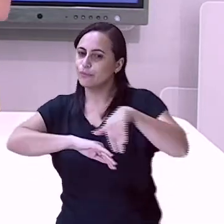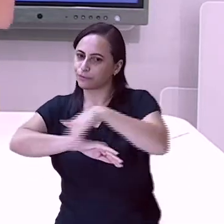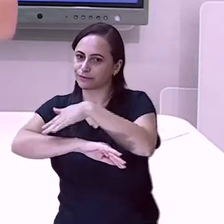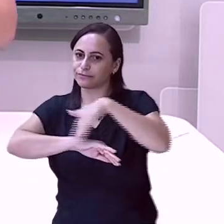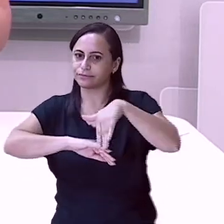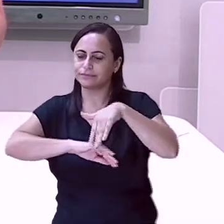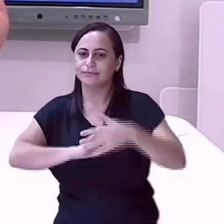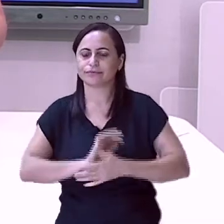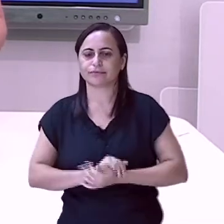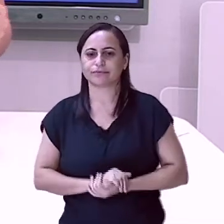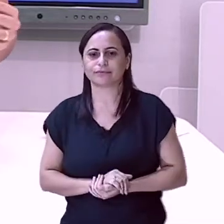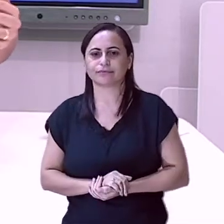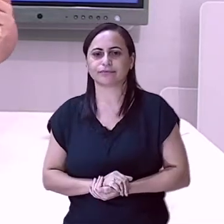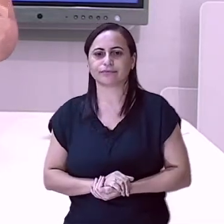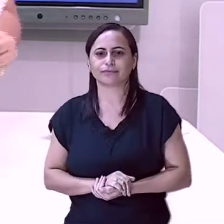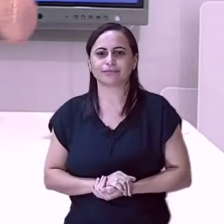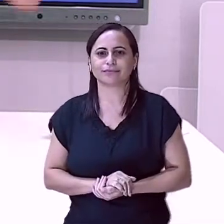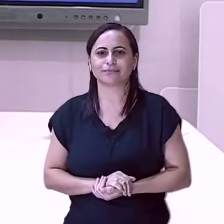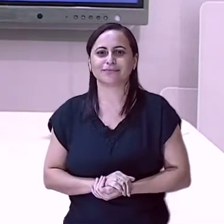falado.